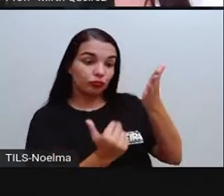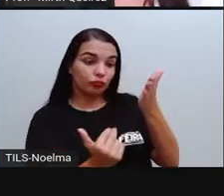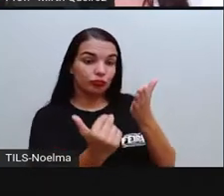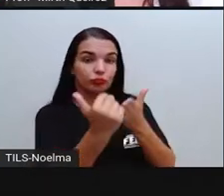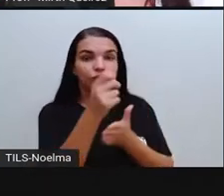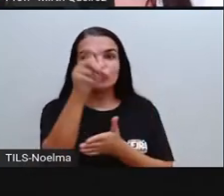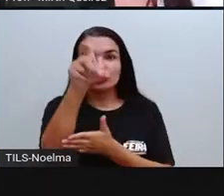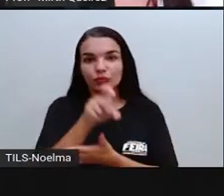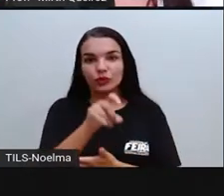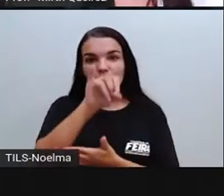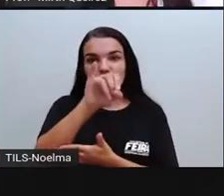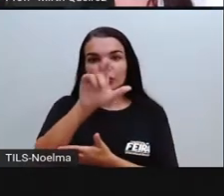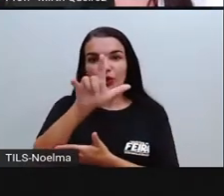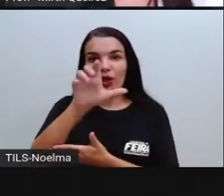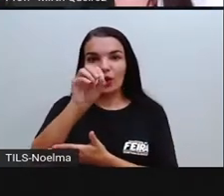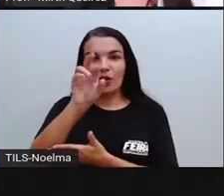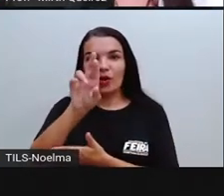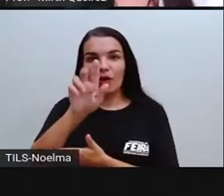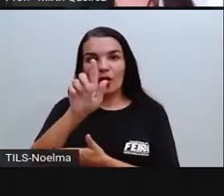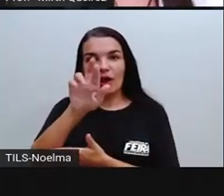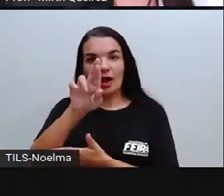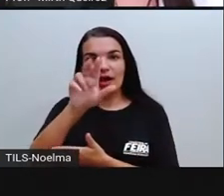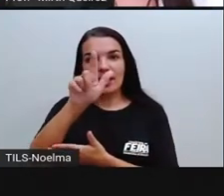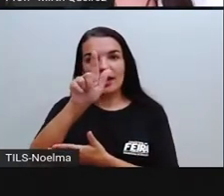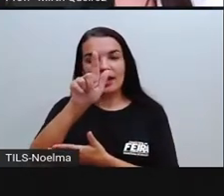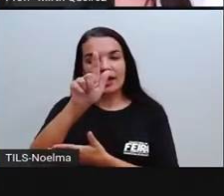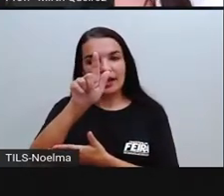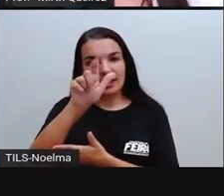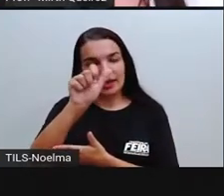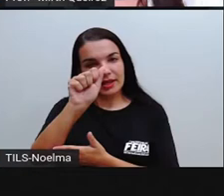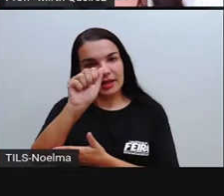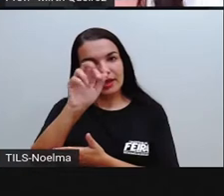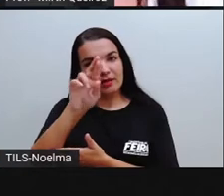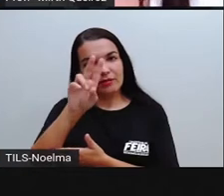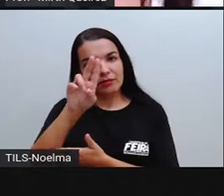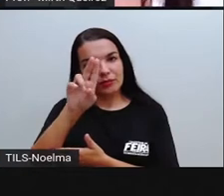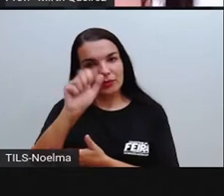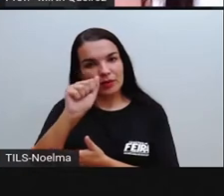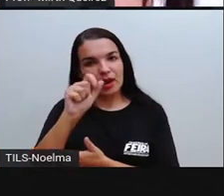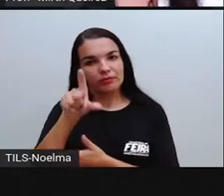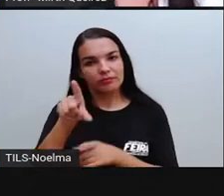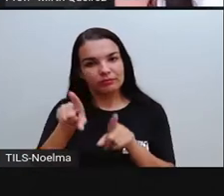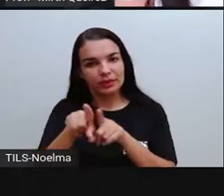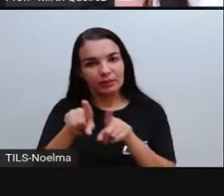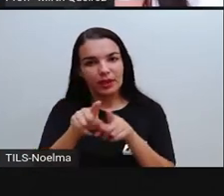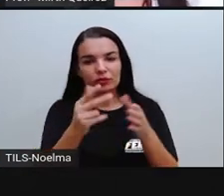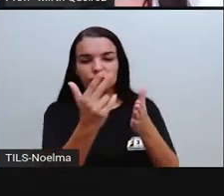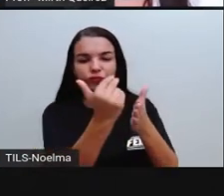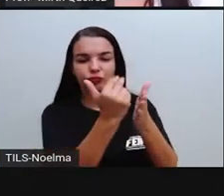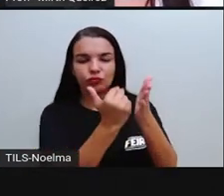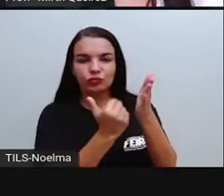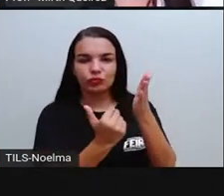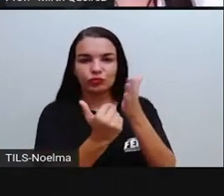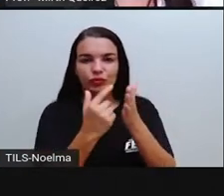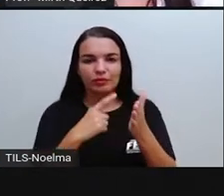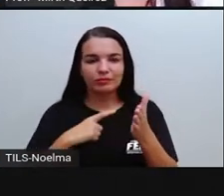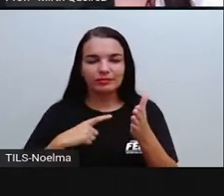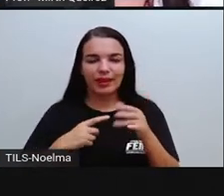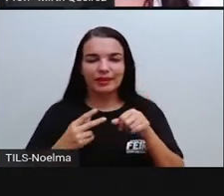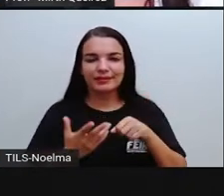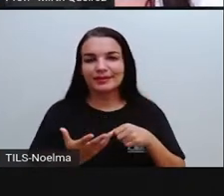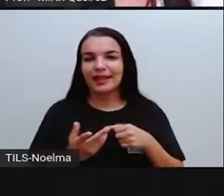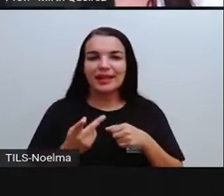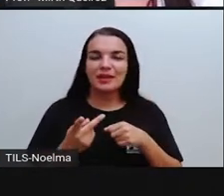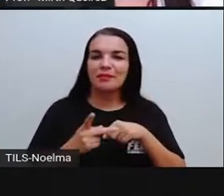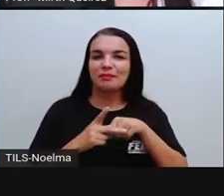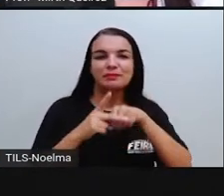é o que a gente vai estudar hoje. Mas eu trouxe em especial aí esse cordel, né? Que fala sobre